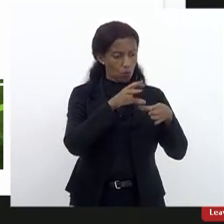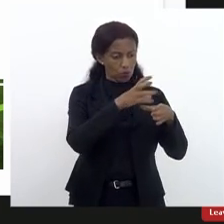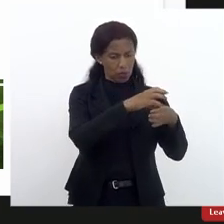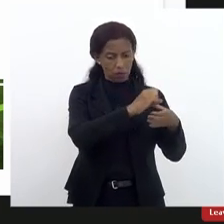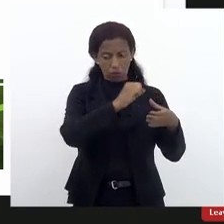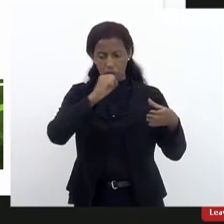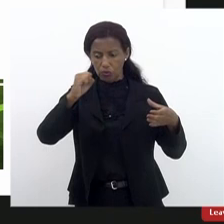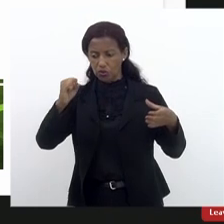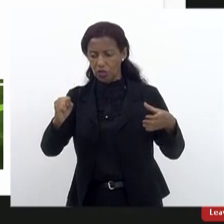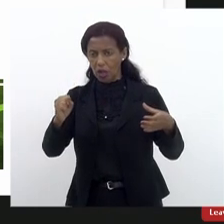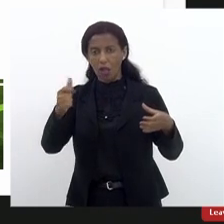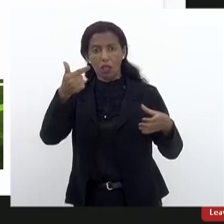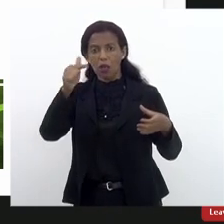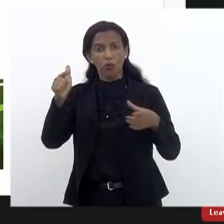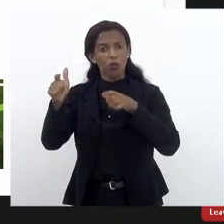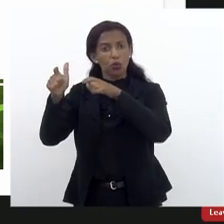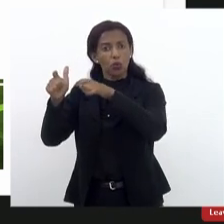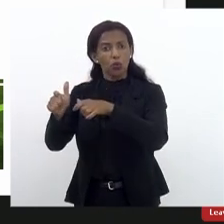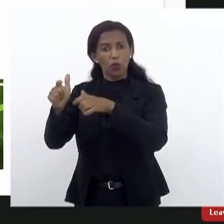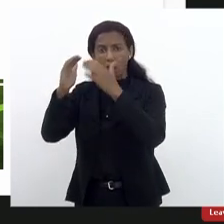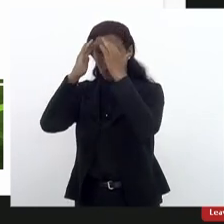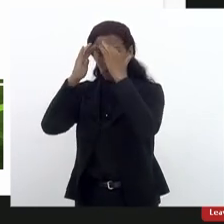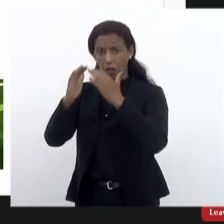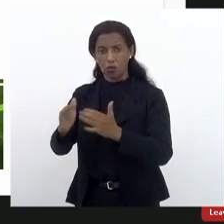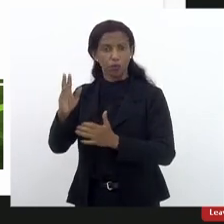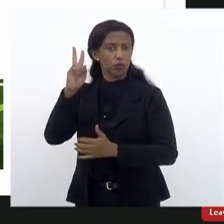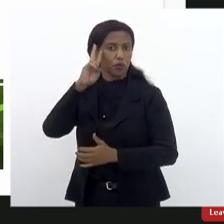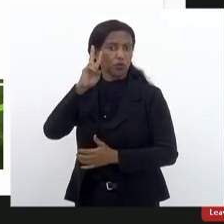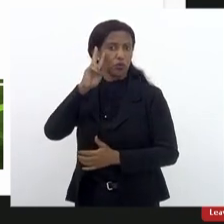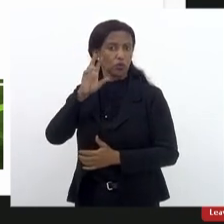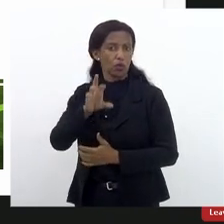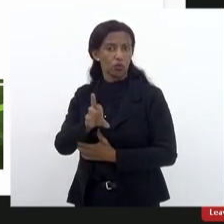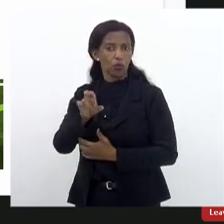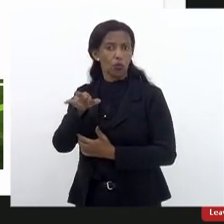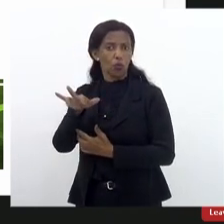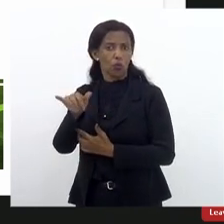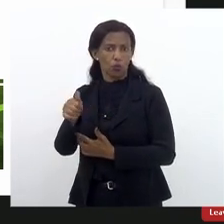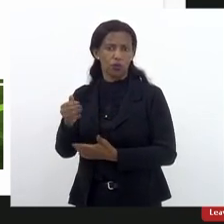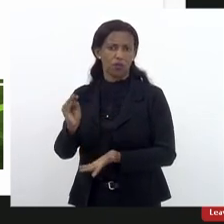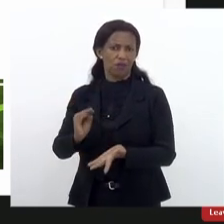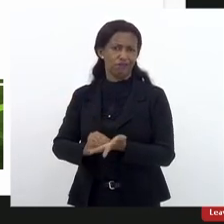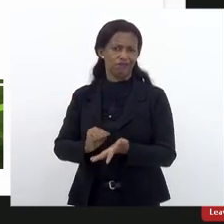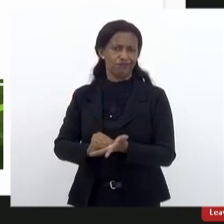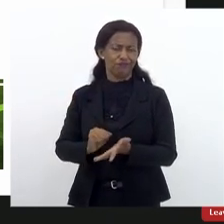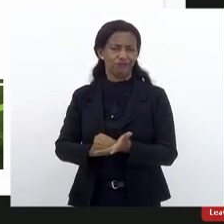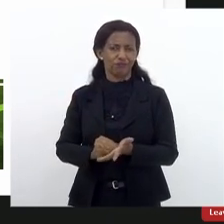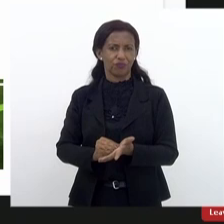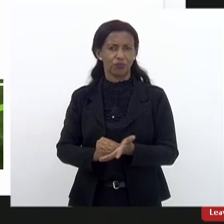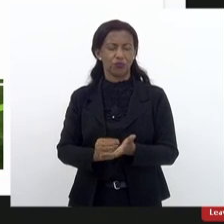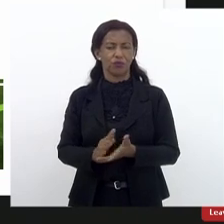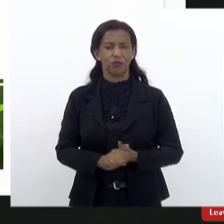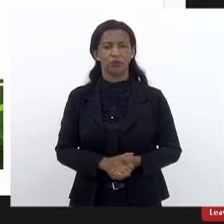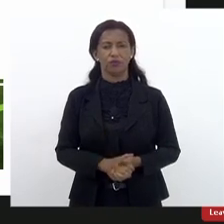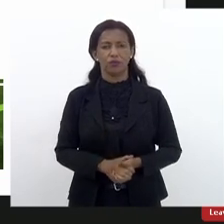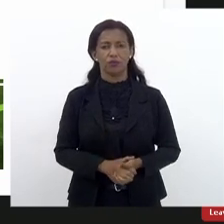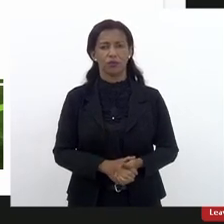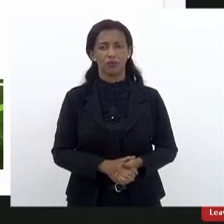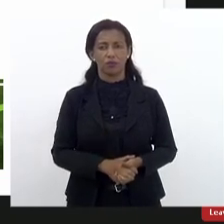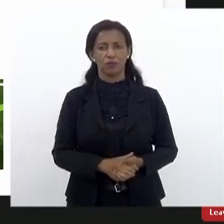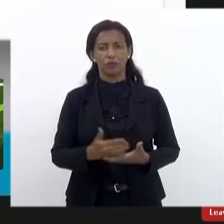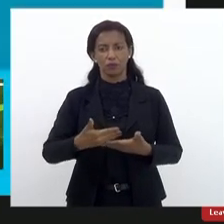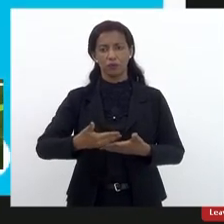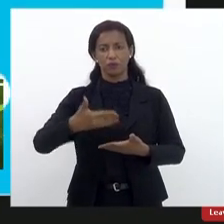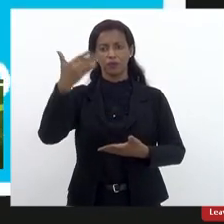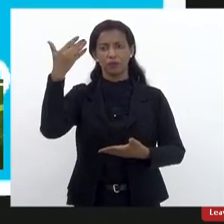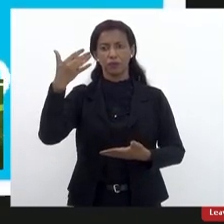colocar em outro local que respeite a história do Conselho, eu acho algo bem desrespeitoso com a história da educação do Rio de Janeiro. Pode passar,